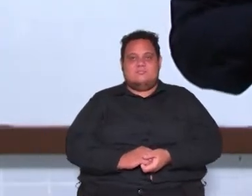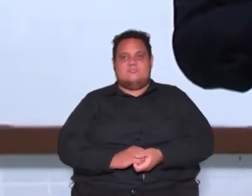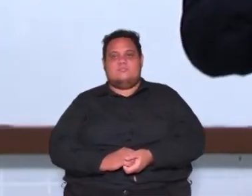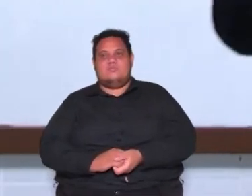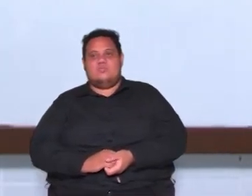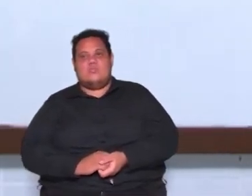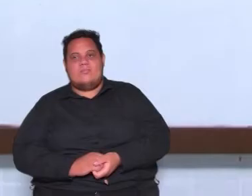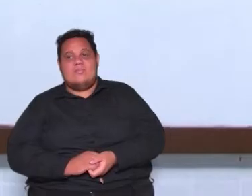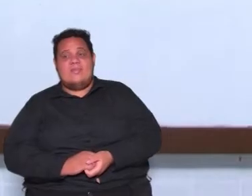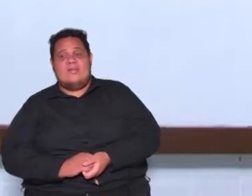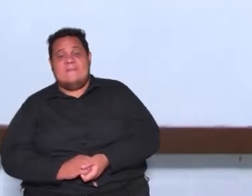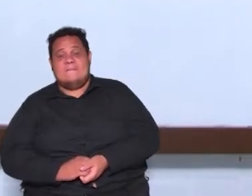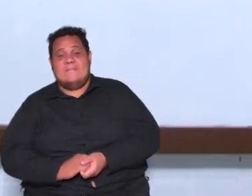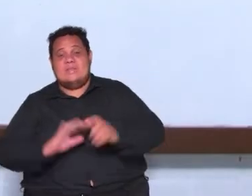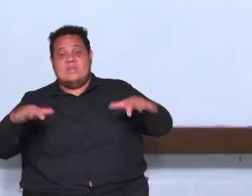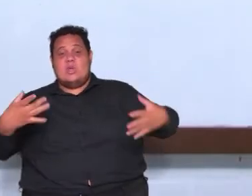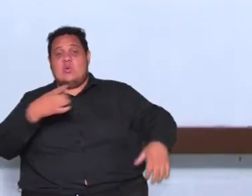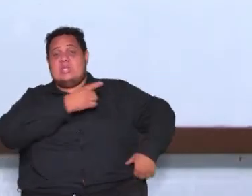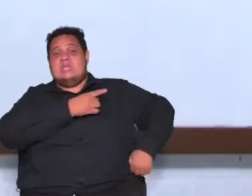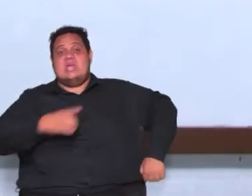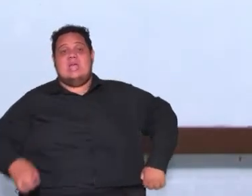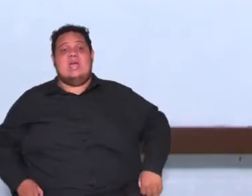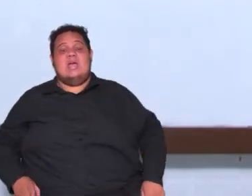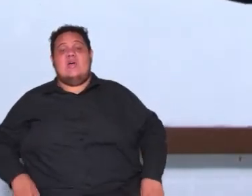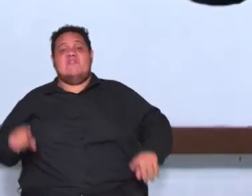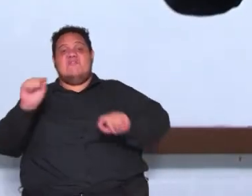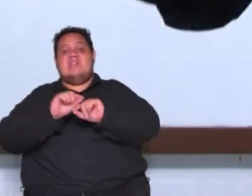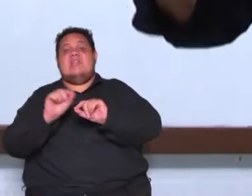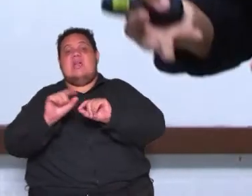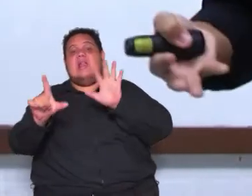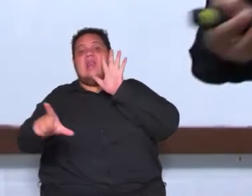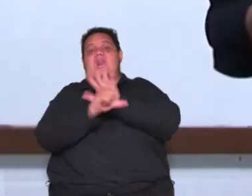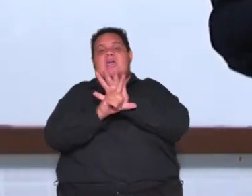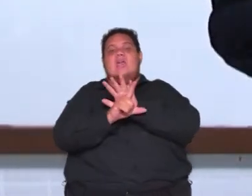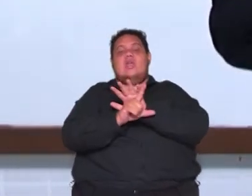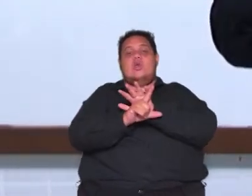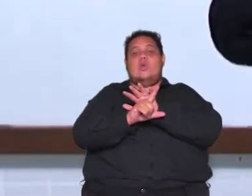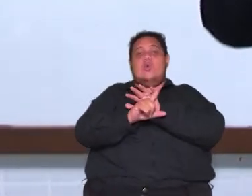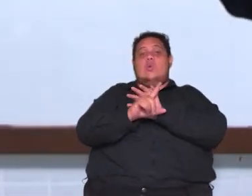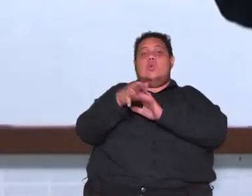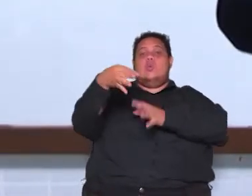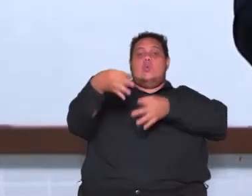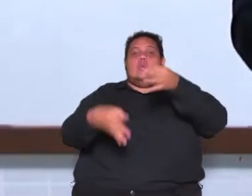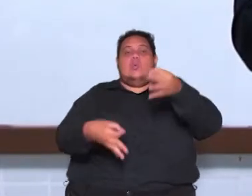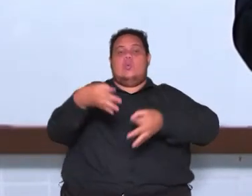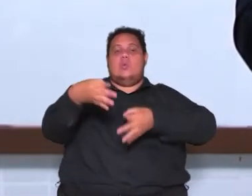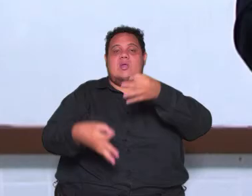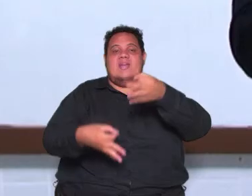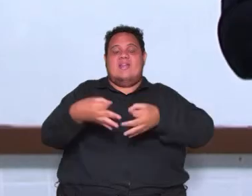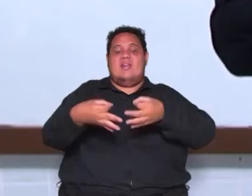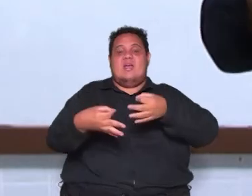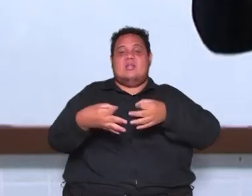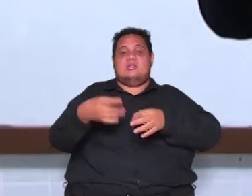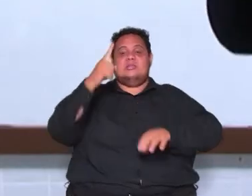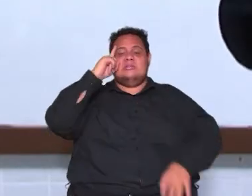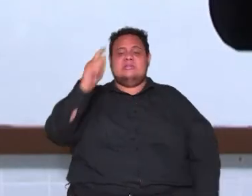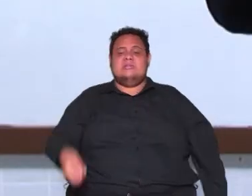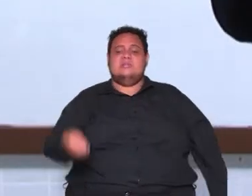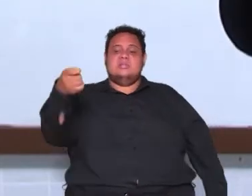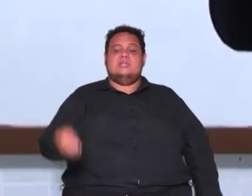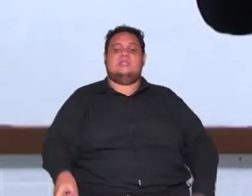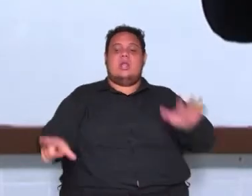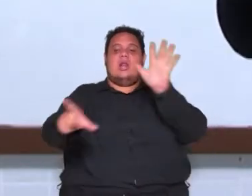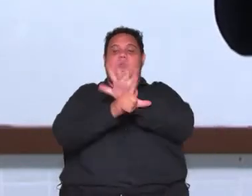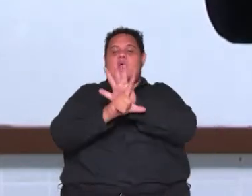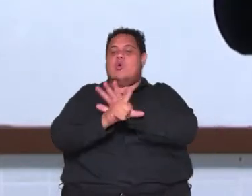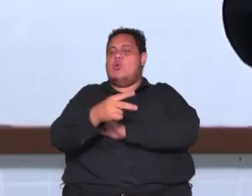enquanto os deputados fazem as leis o judiciário julga de acordo com as leis um não pode